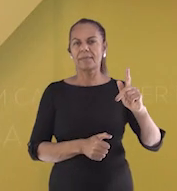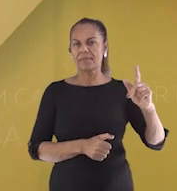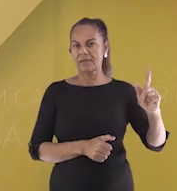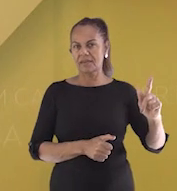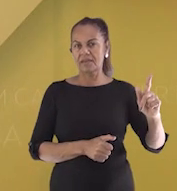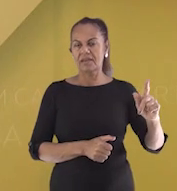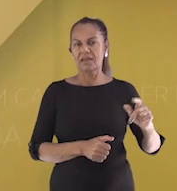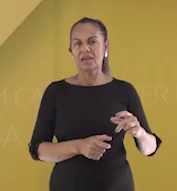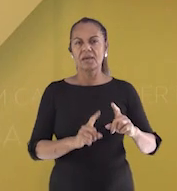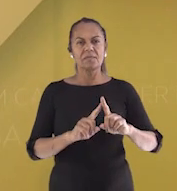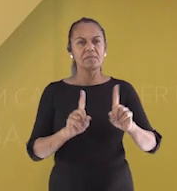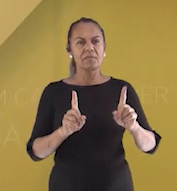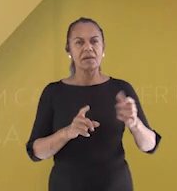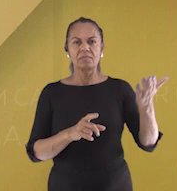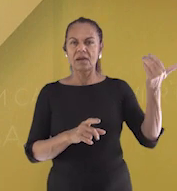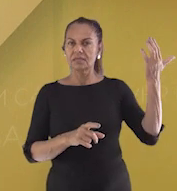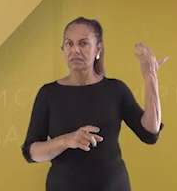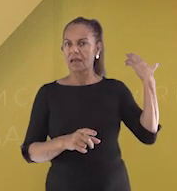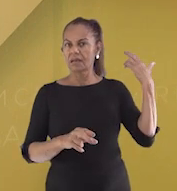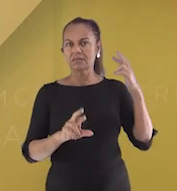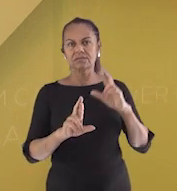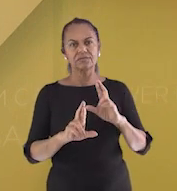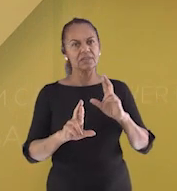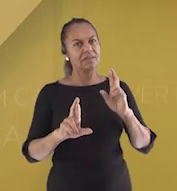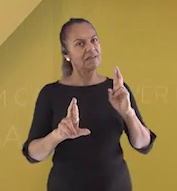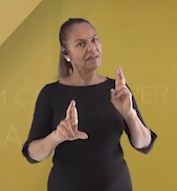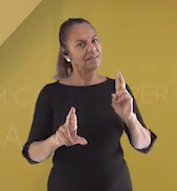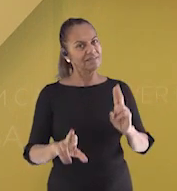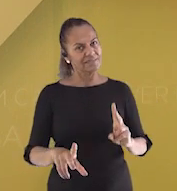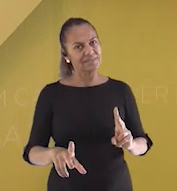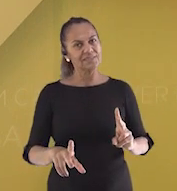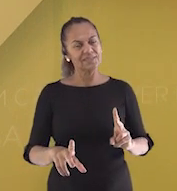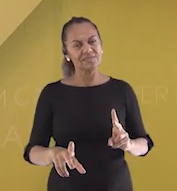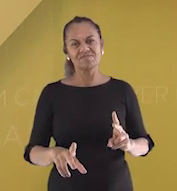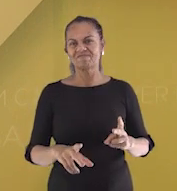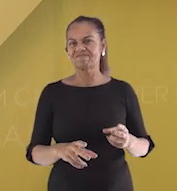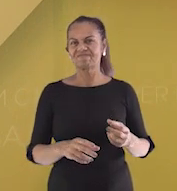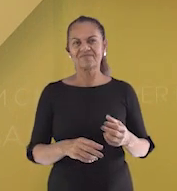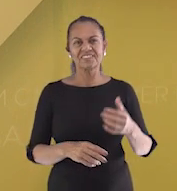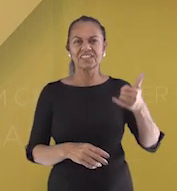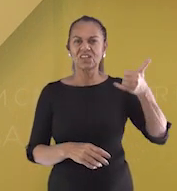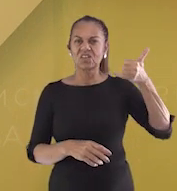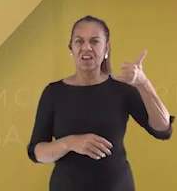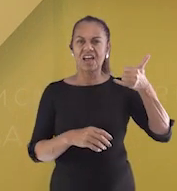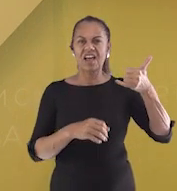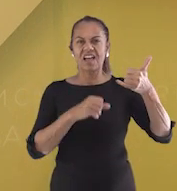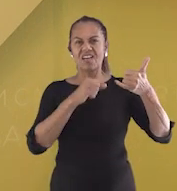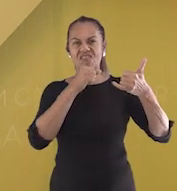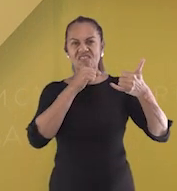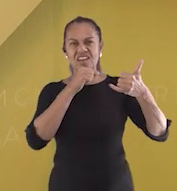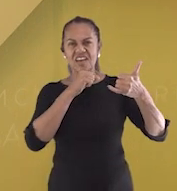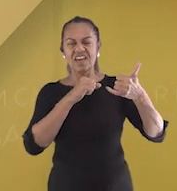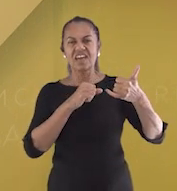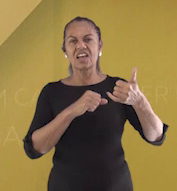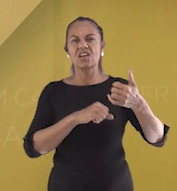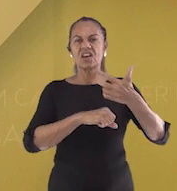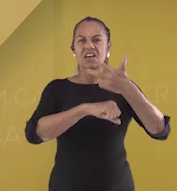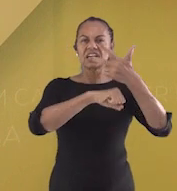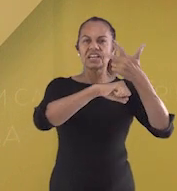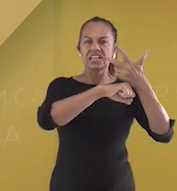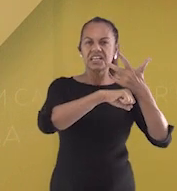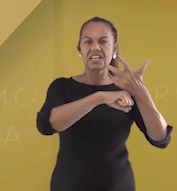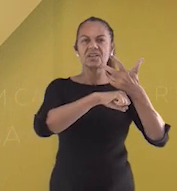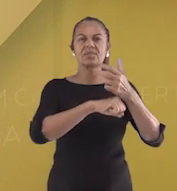sempre foi assim. Os celulares antigamente não tinham todos esses recursos que temos hoje, como a câmera, como a loja de